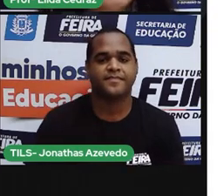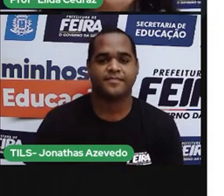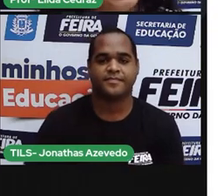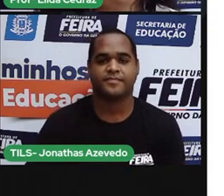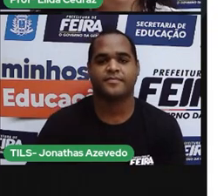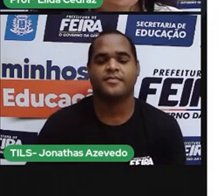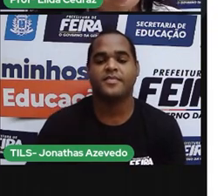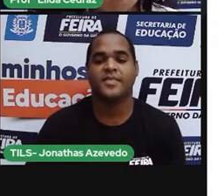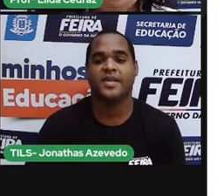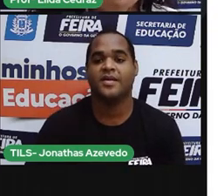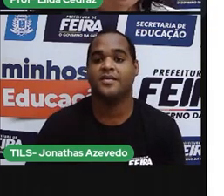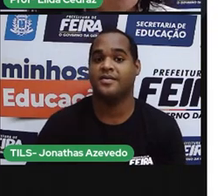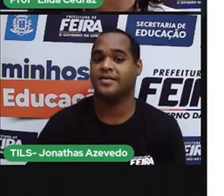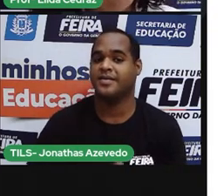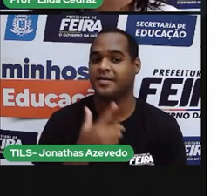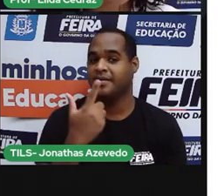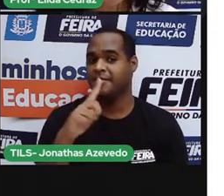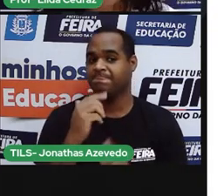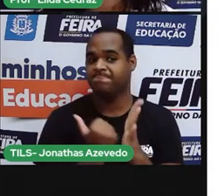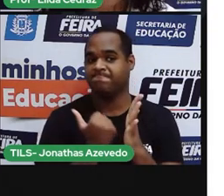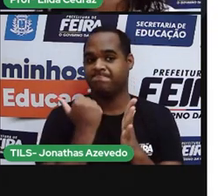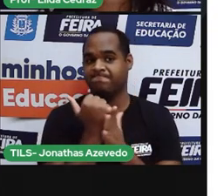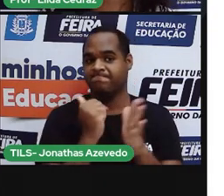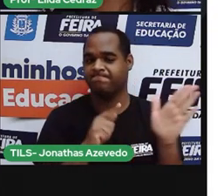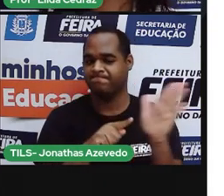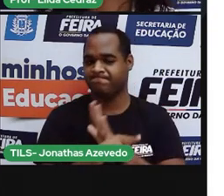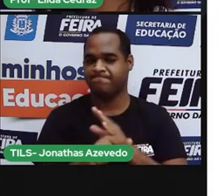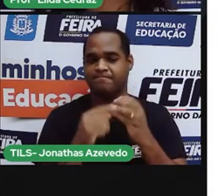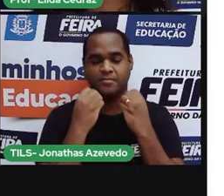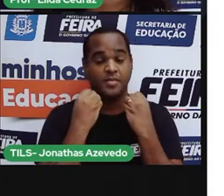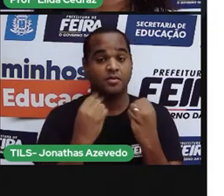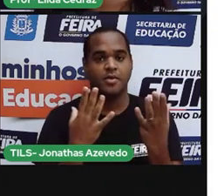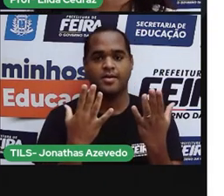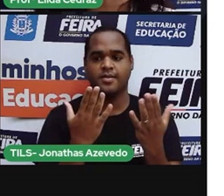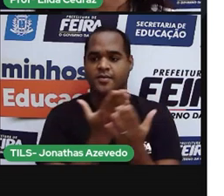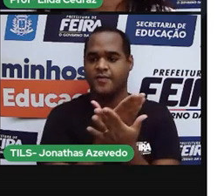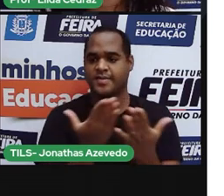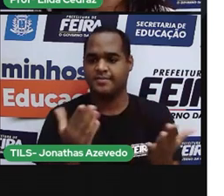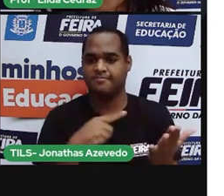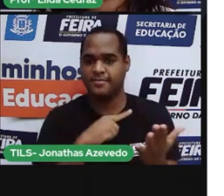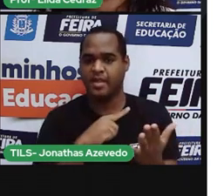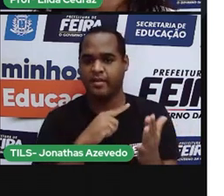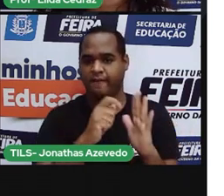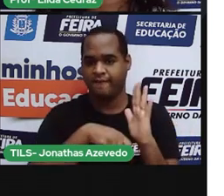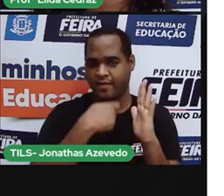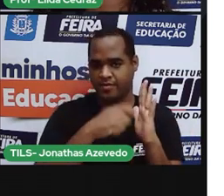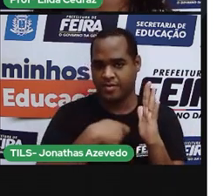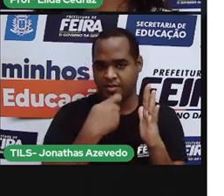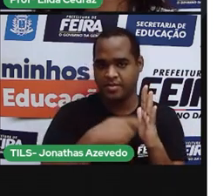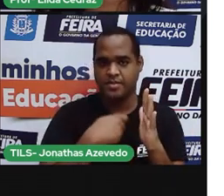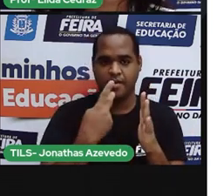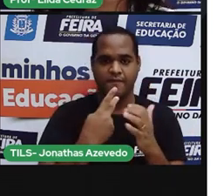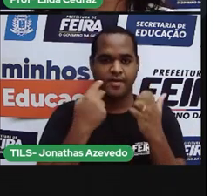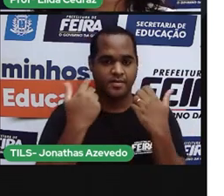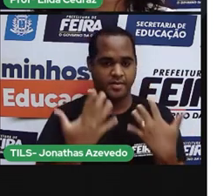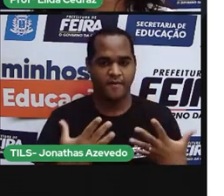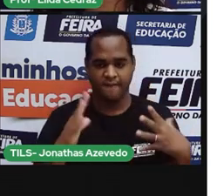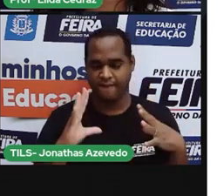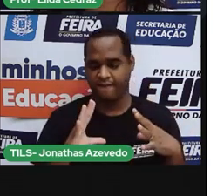A sua atividade complementar. Vocês devem gravar um vídeo falando das